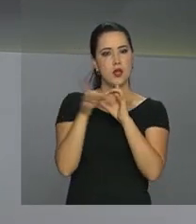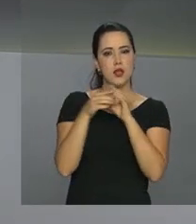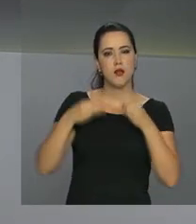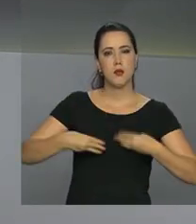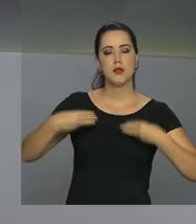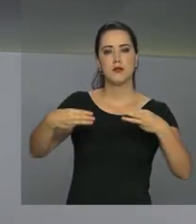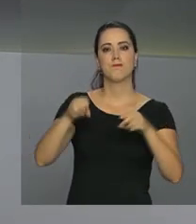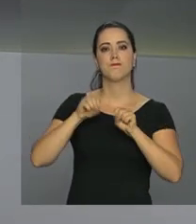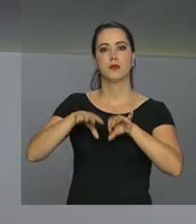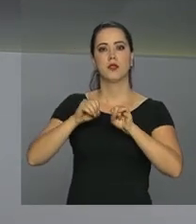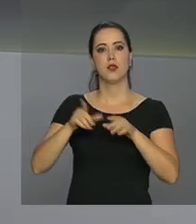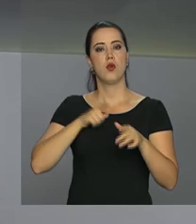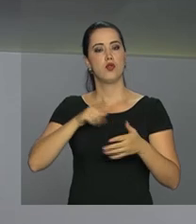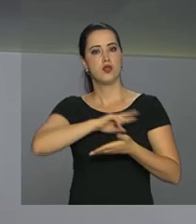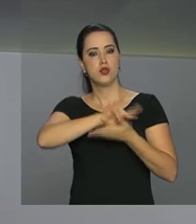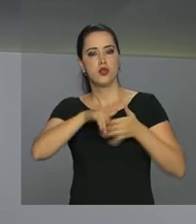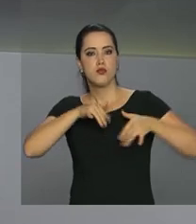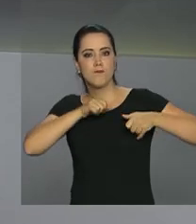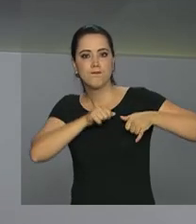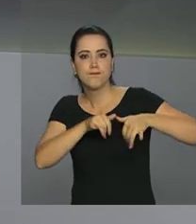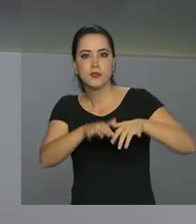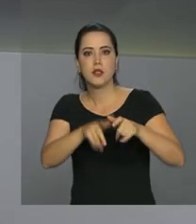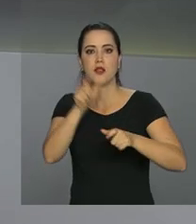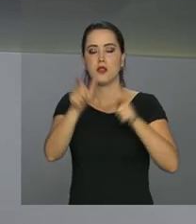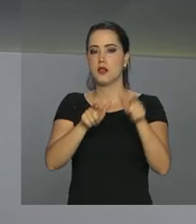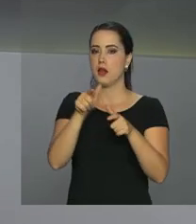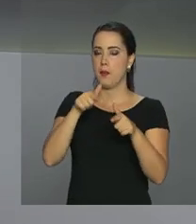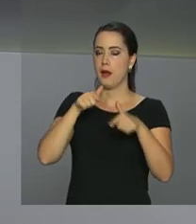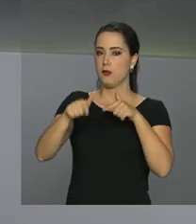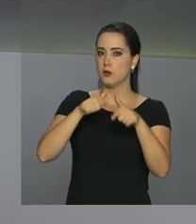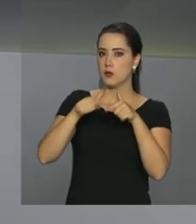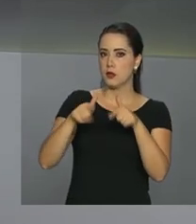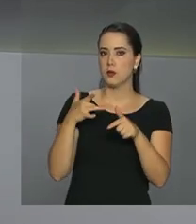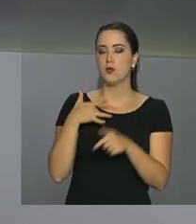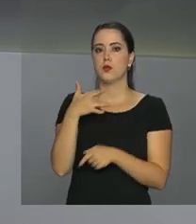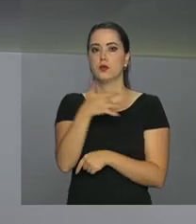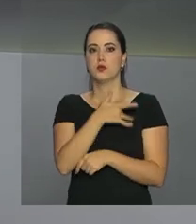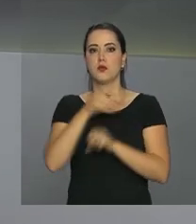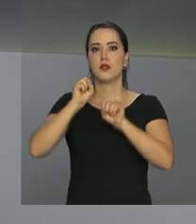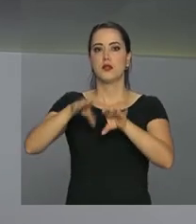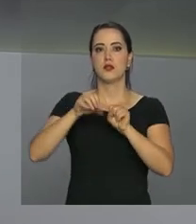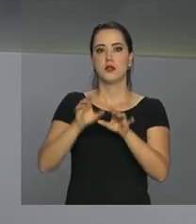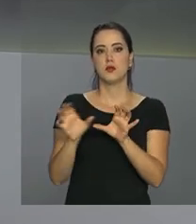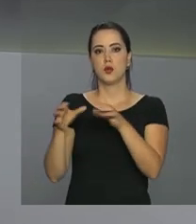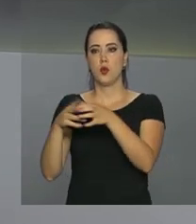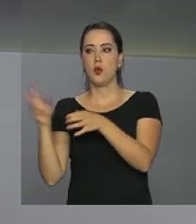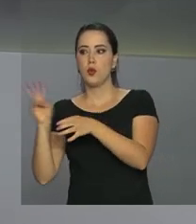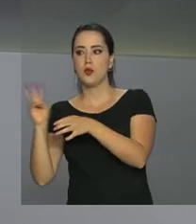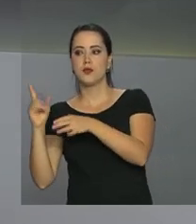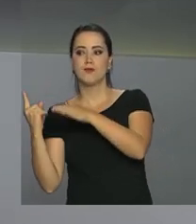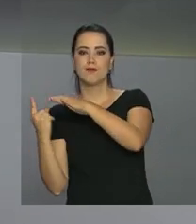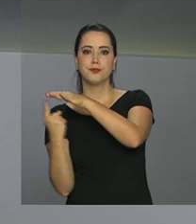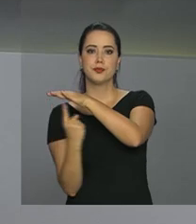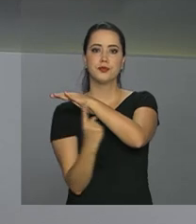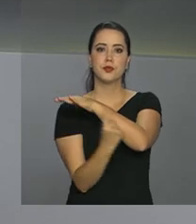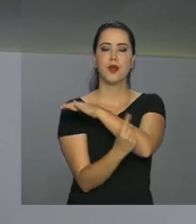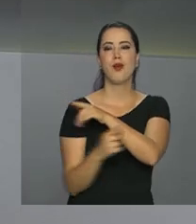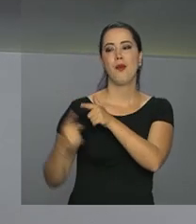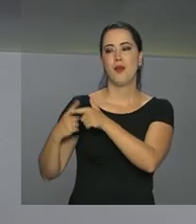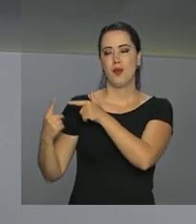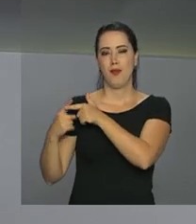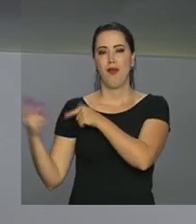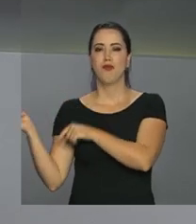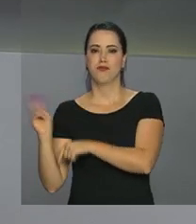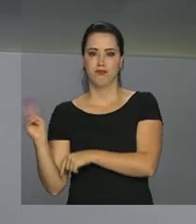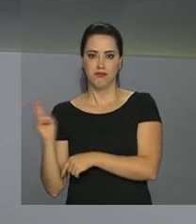Educação vai fazer um mutirão com ações de saúde e educação para atender venezuelanos que buscam acolhimento aqui no Brasil fugindo da crise